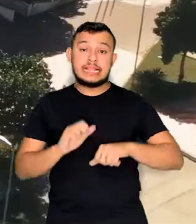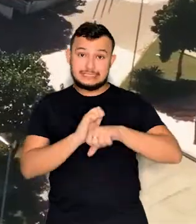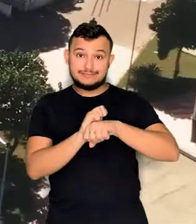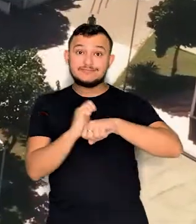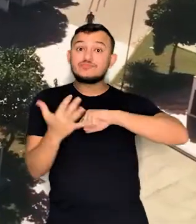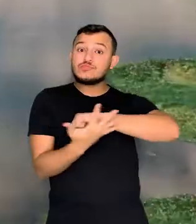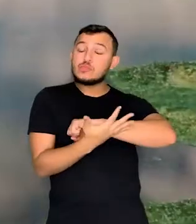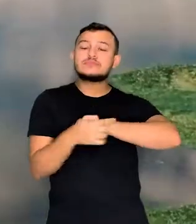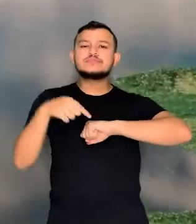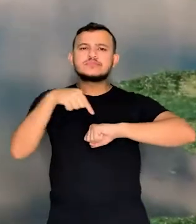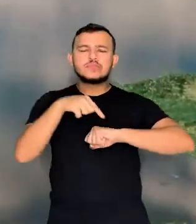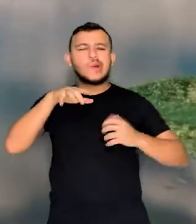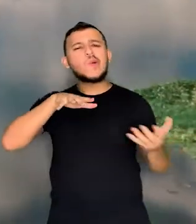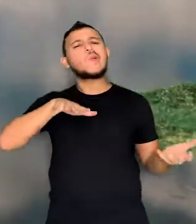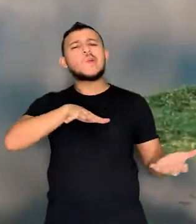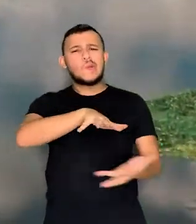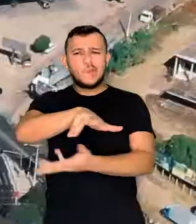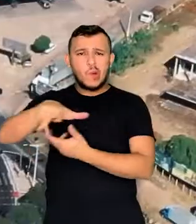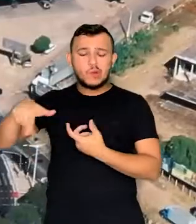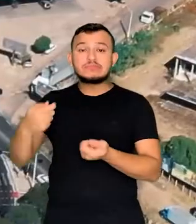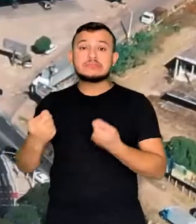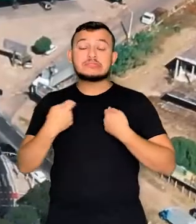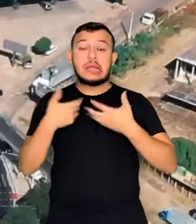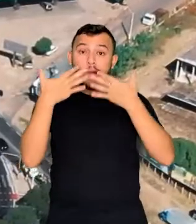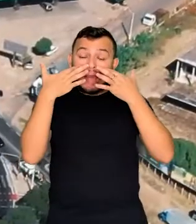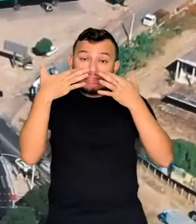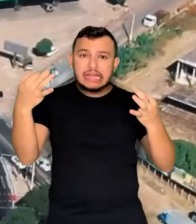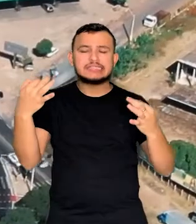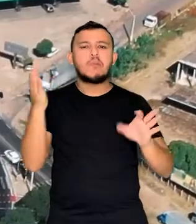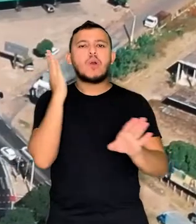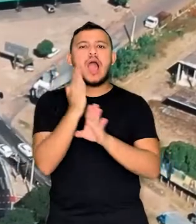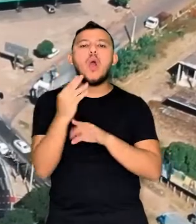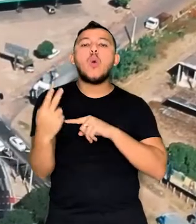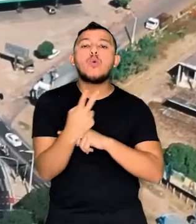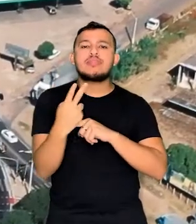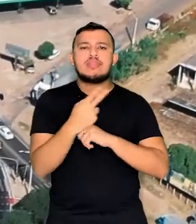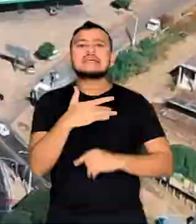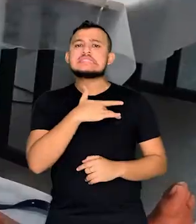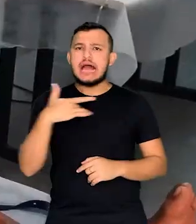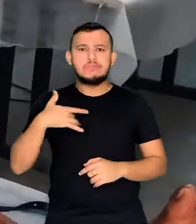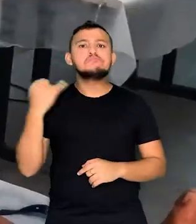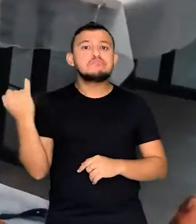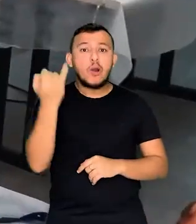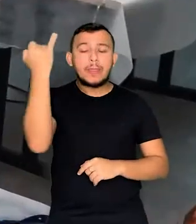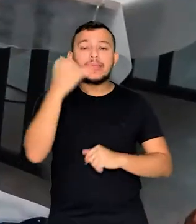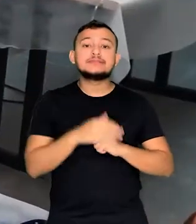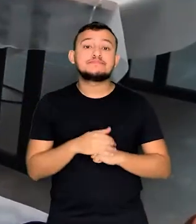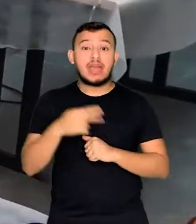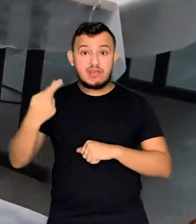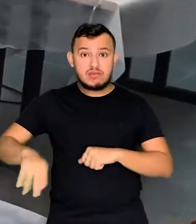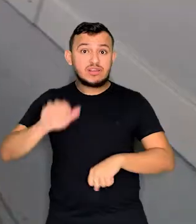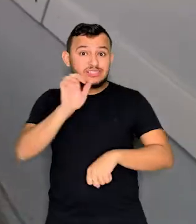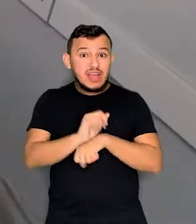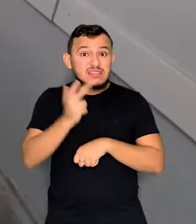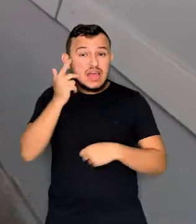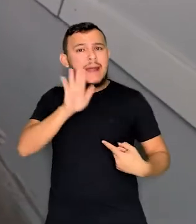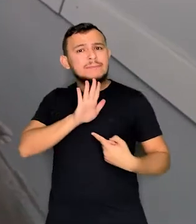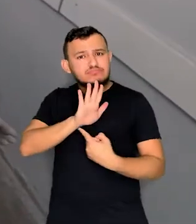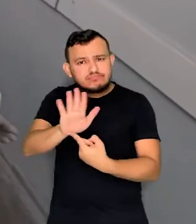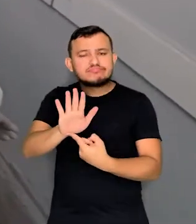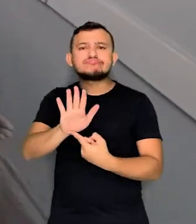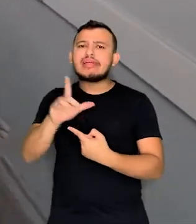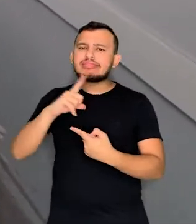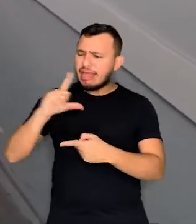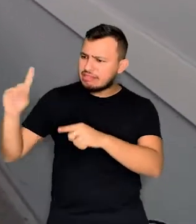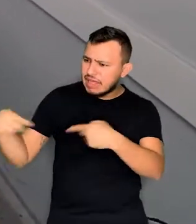A pandemia de Covid-19 no mundo chamou a atenção para a importância da saúde e o Ceará mostrou que está preparado